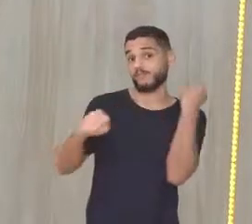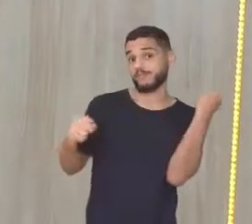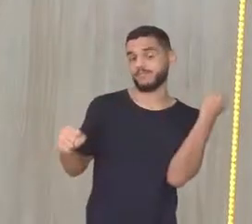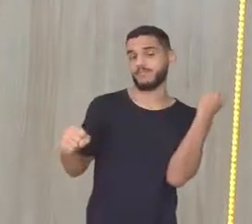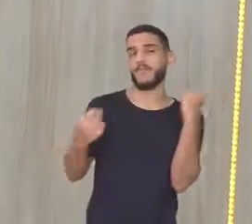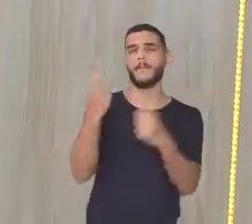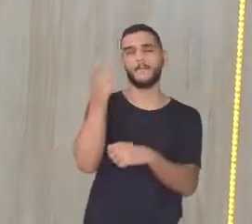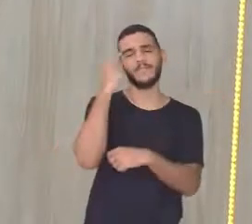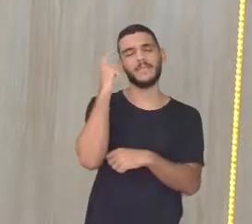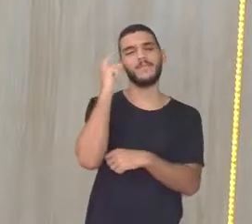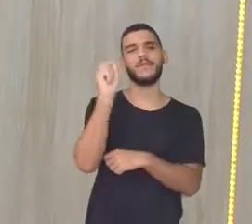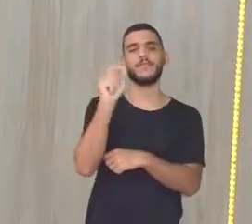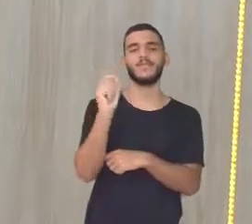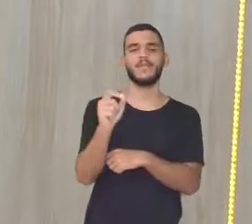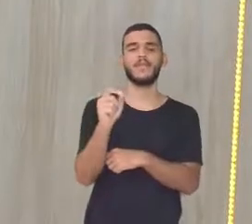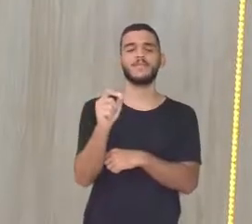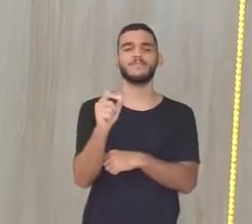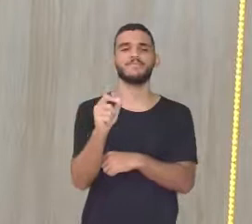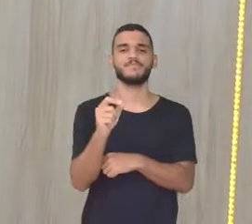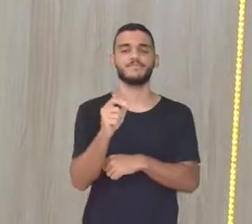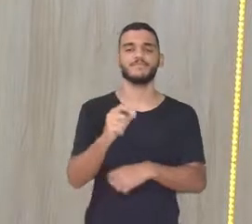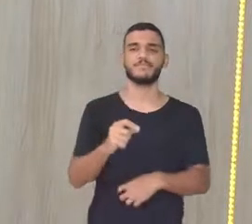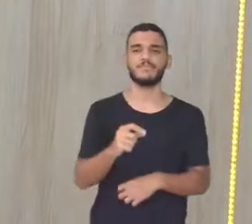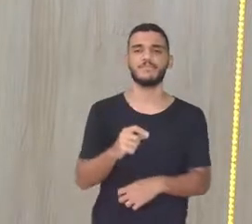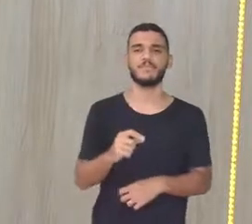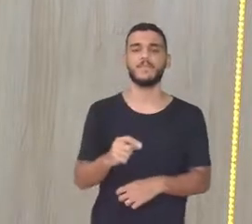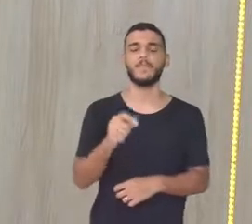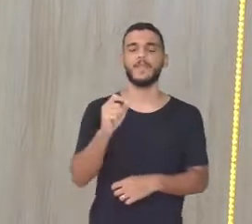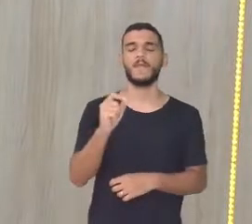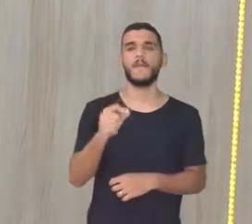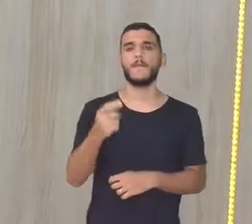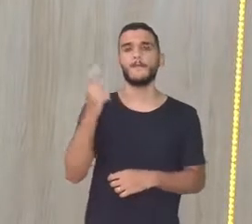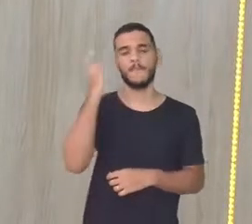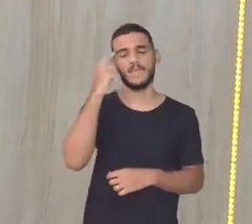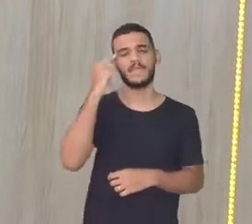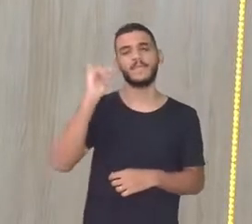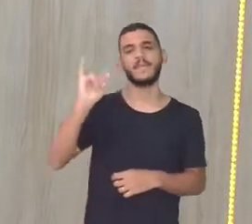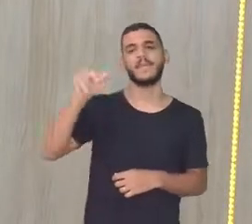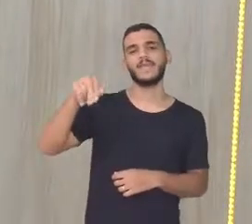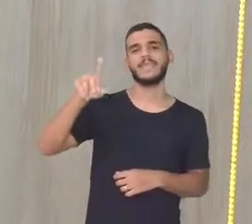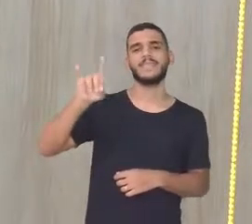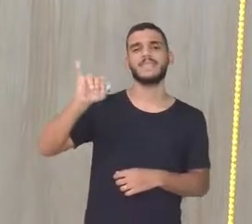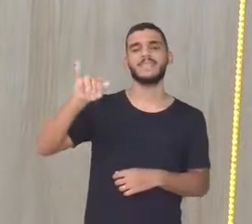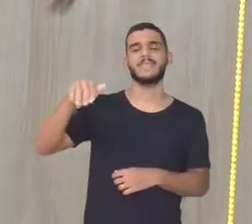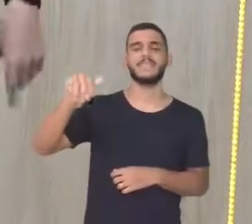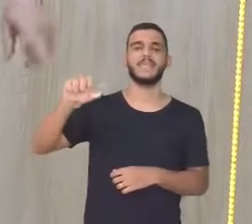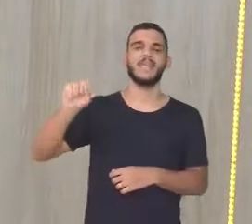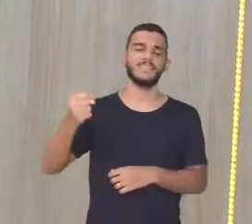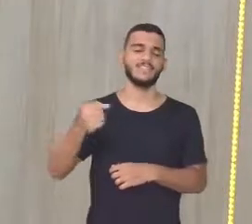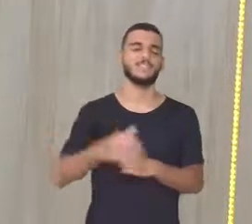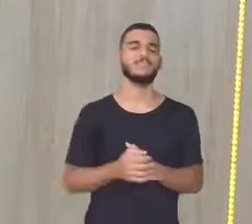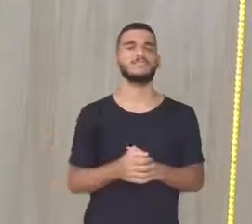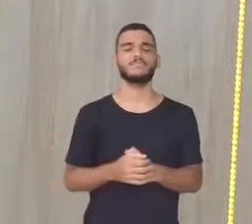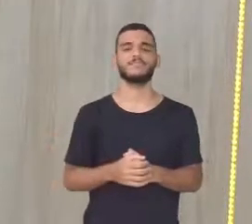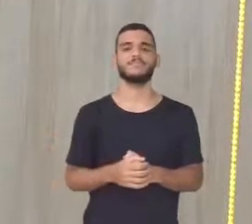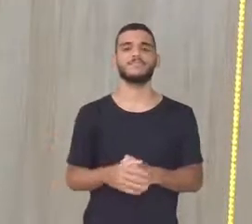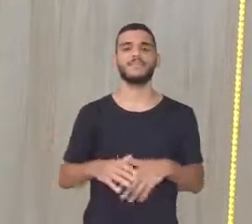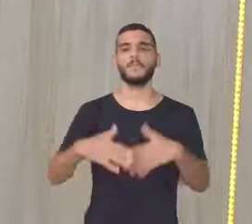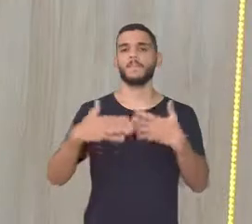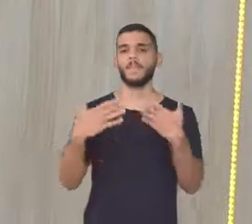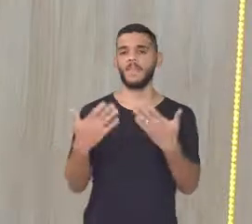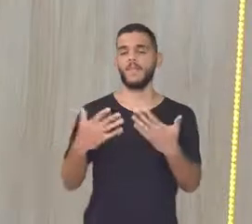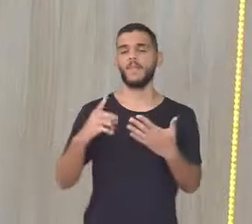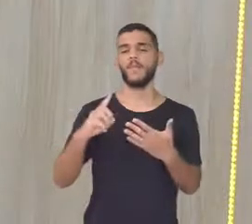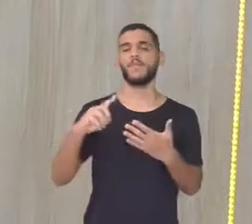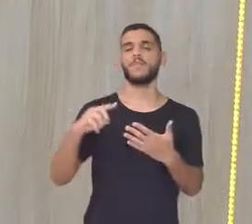pensava ser A costa das índias orientais Por isso chamou-se primitivos Habitantes de índios Aí veio um outro acordo